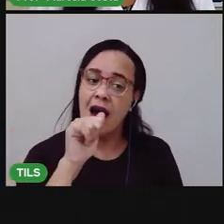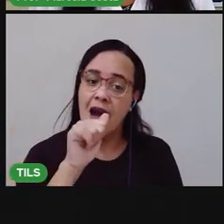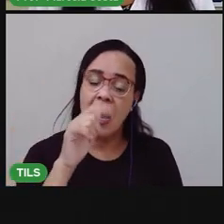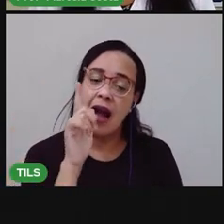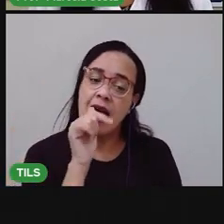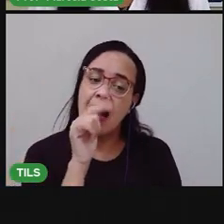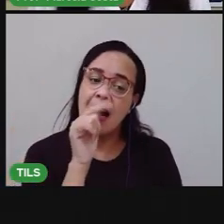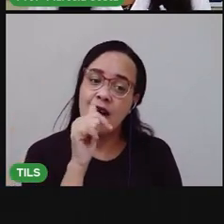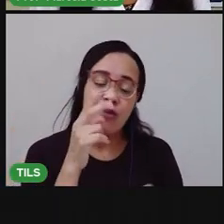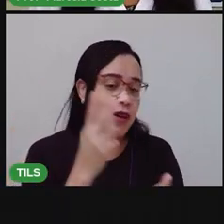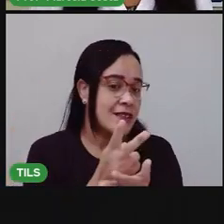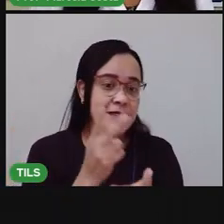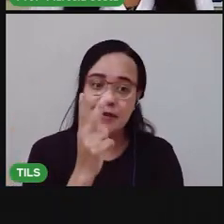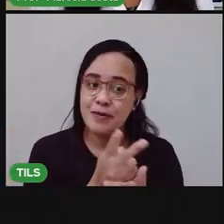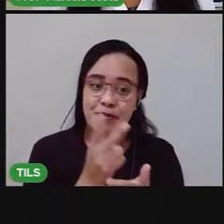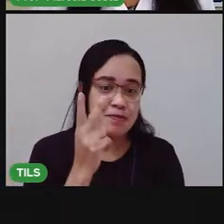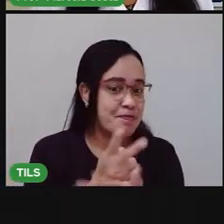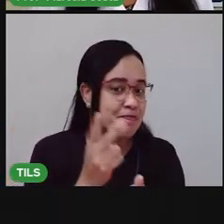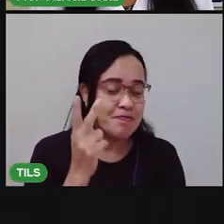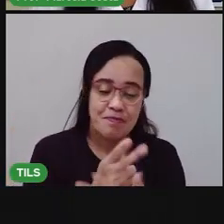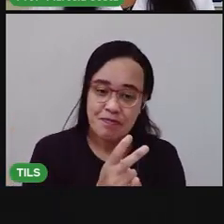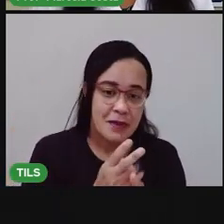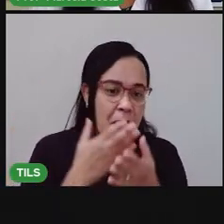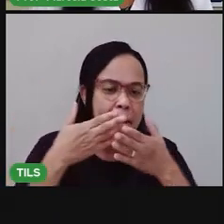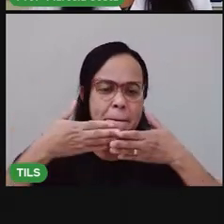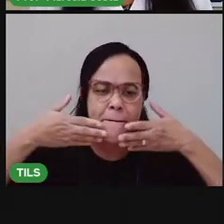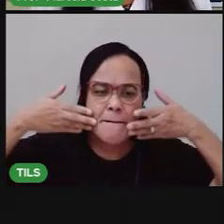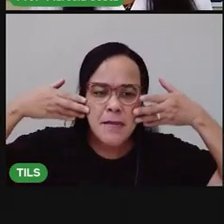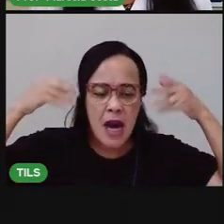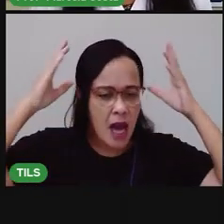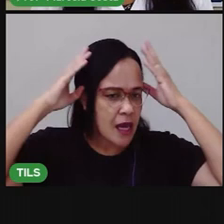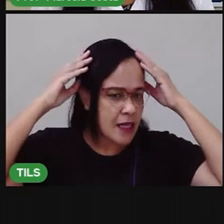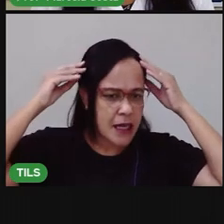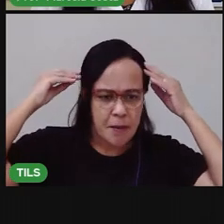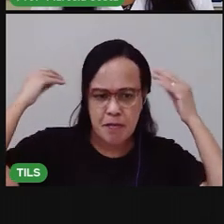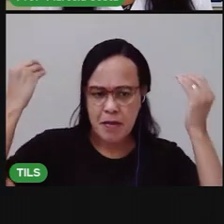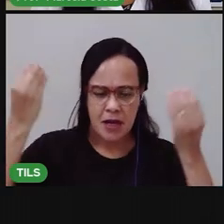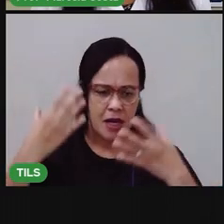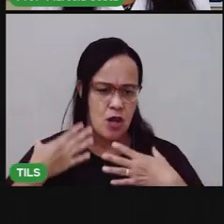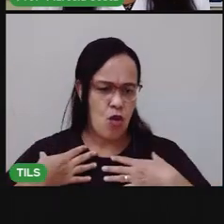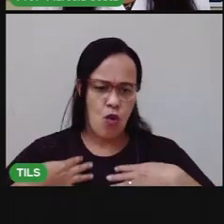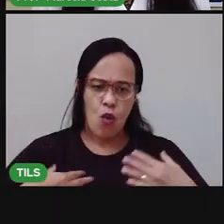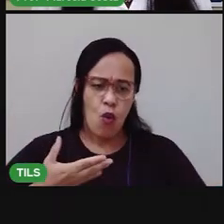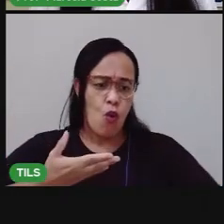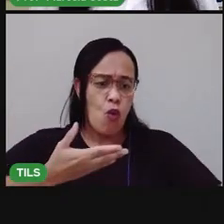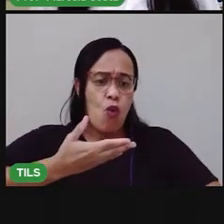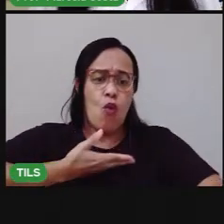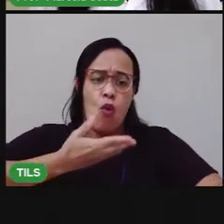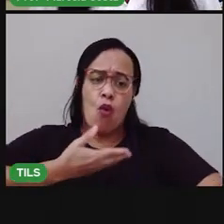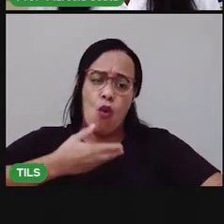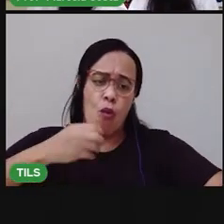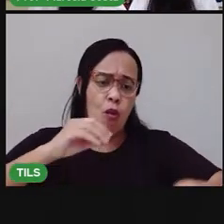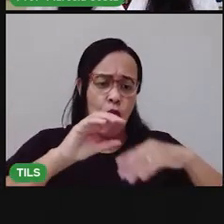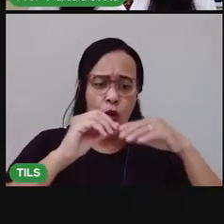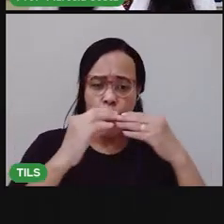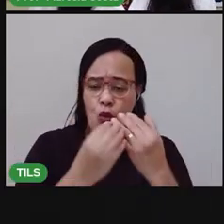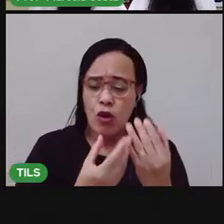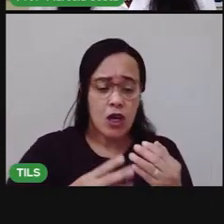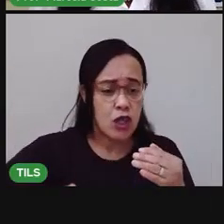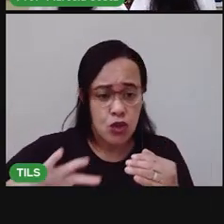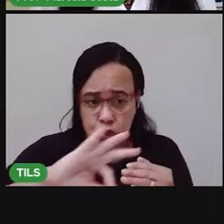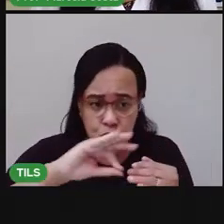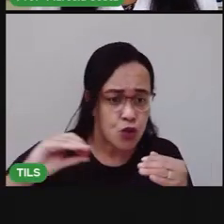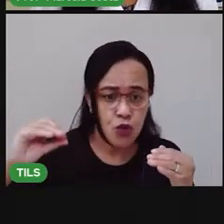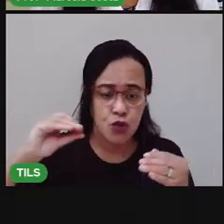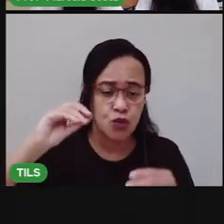hidratado, seu cabelo fique hidratado, sua pele, suas unhas, tá? Para que o seu